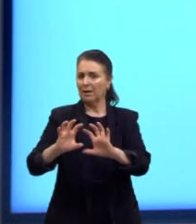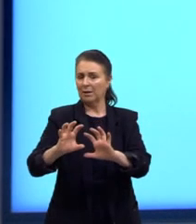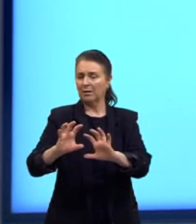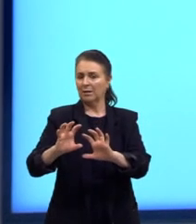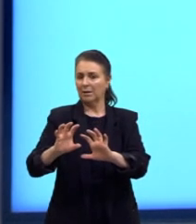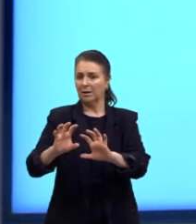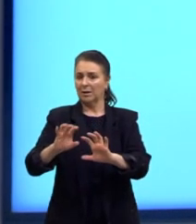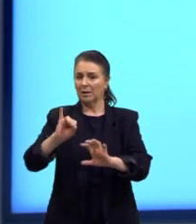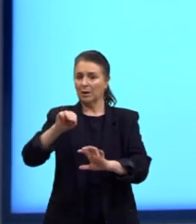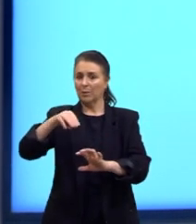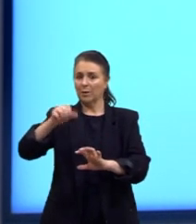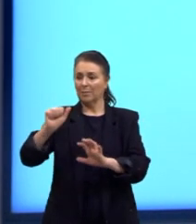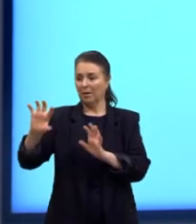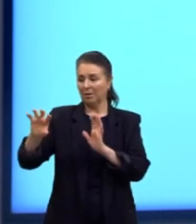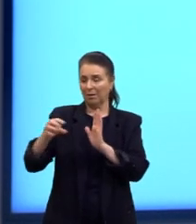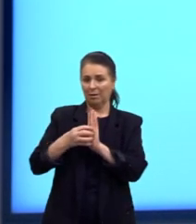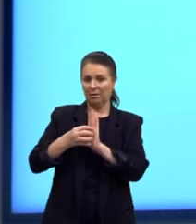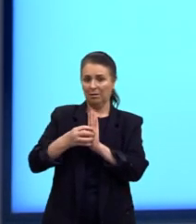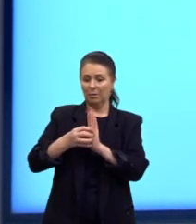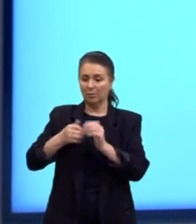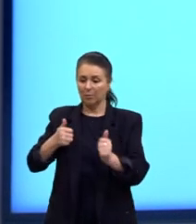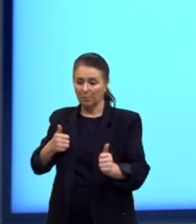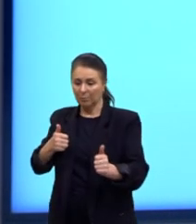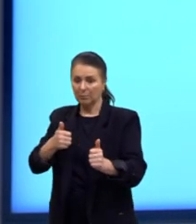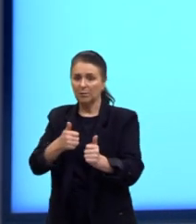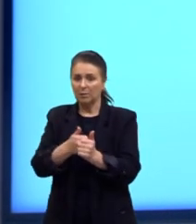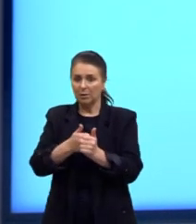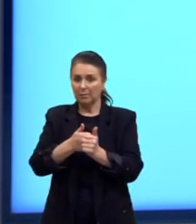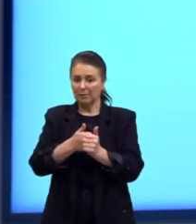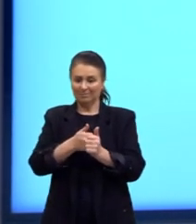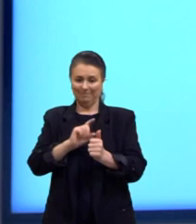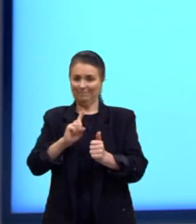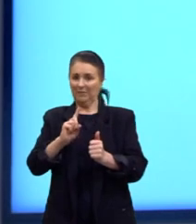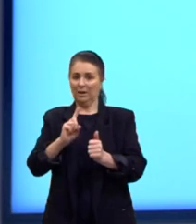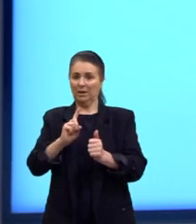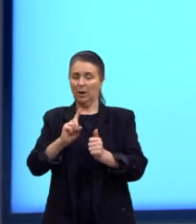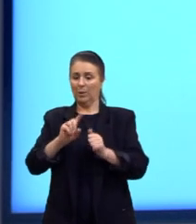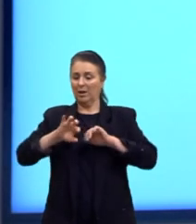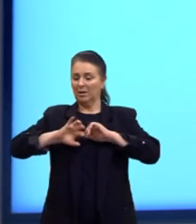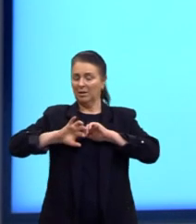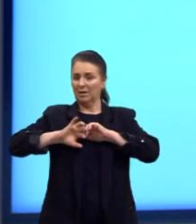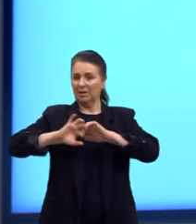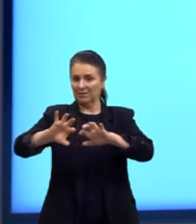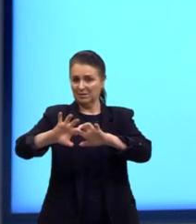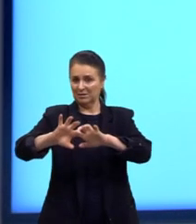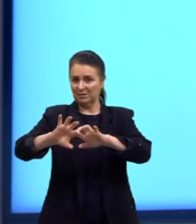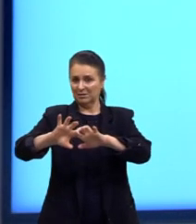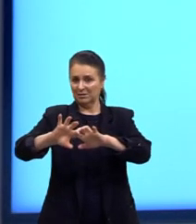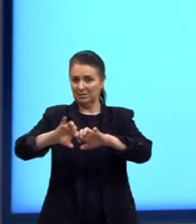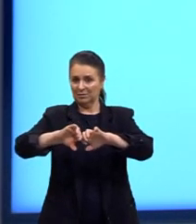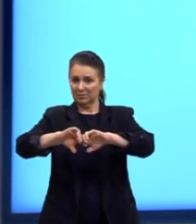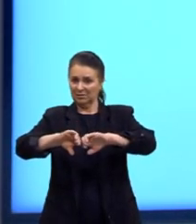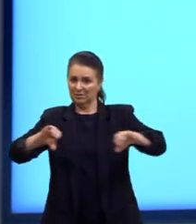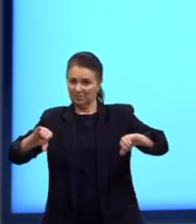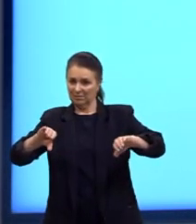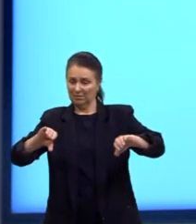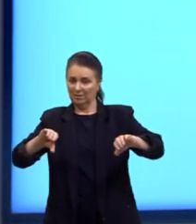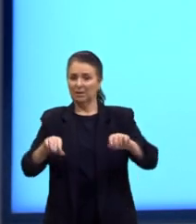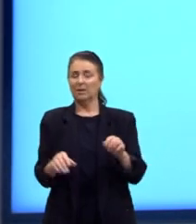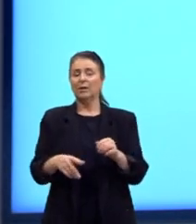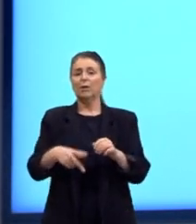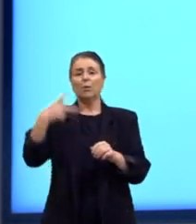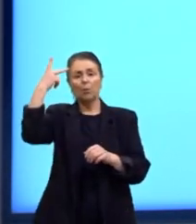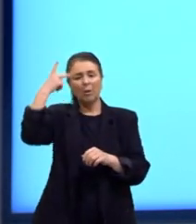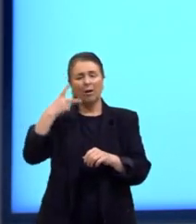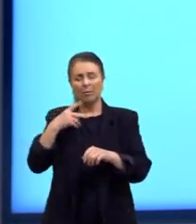com um imã próximo deles, eles vão tender a se afastar, né? Então, a prata,